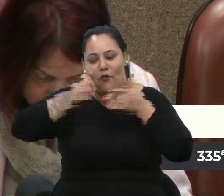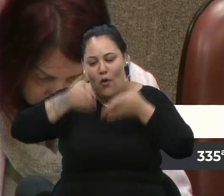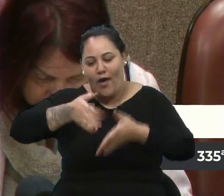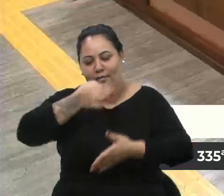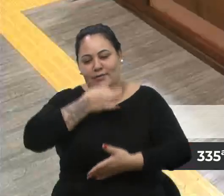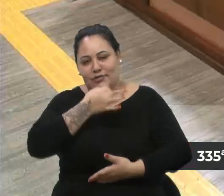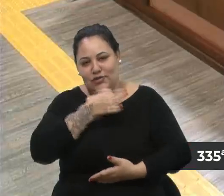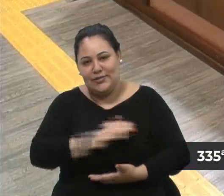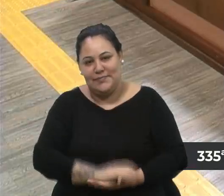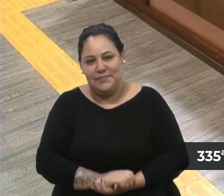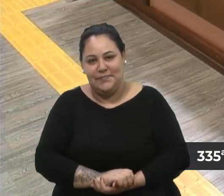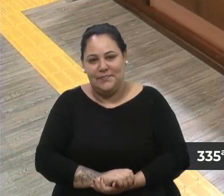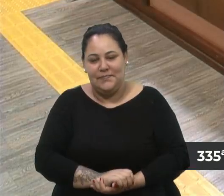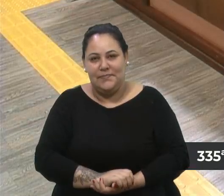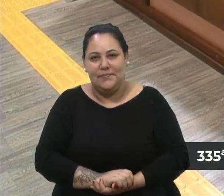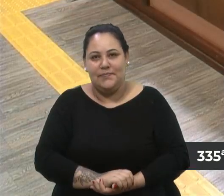Obrigado, vereador Alberto Menegucci.